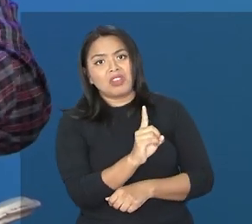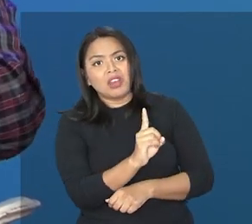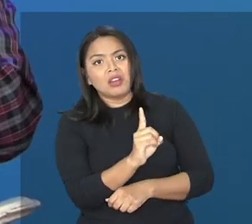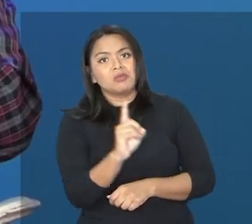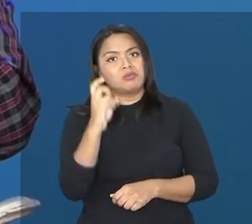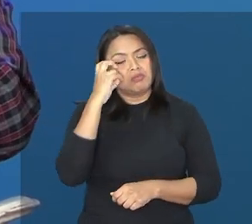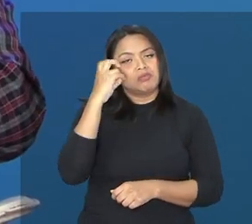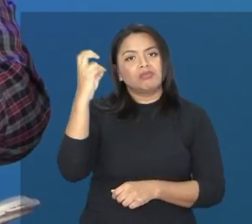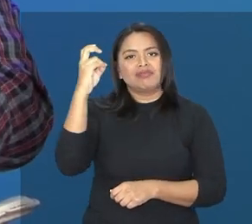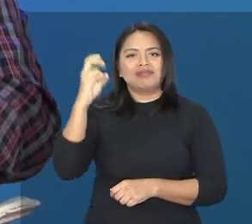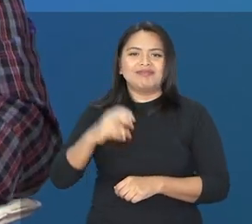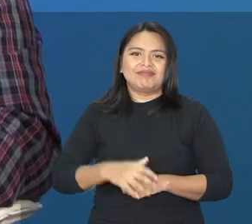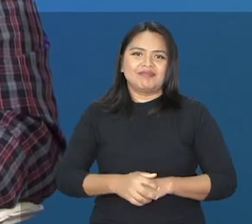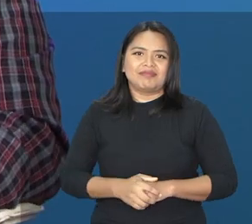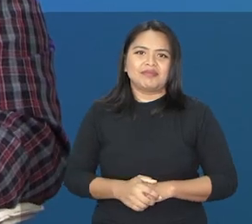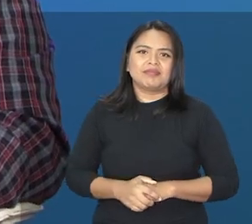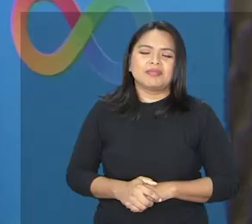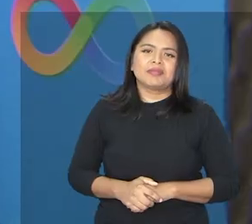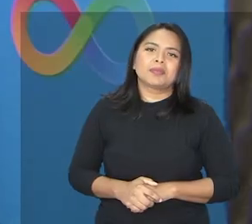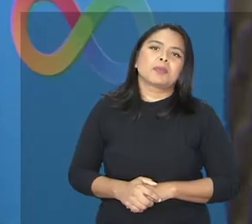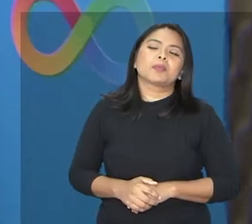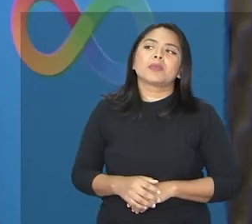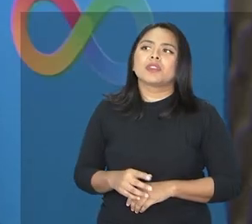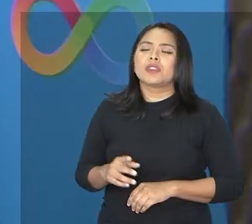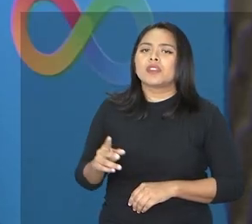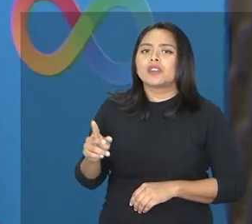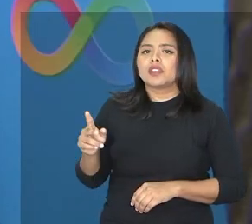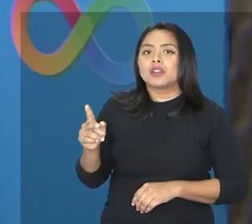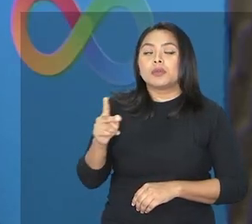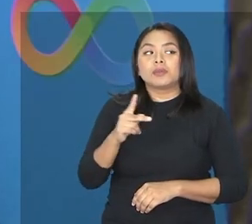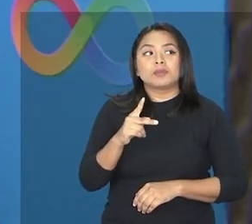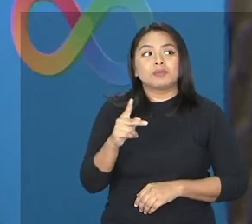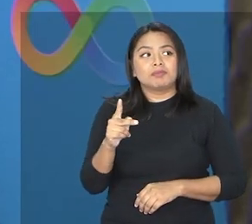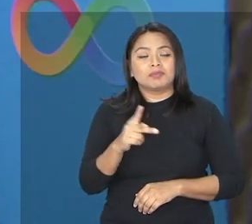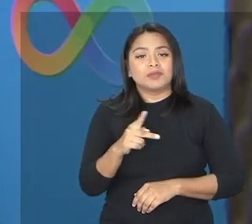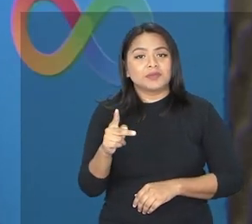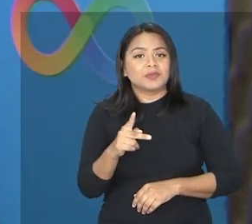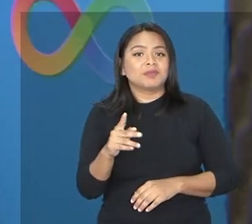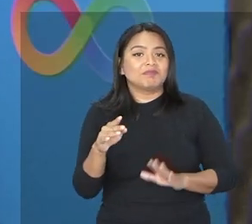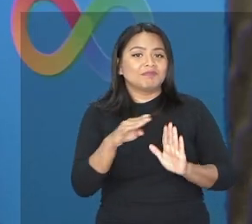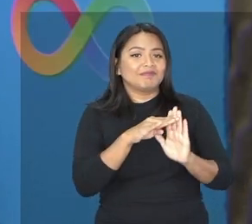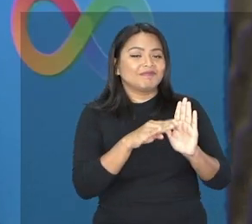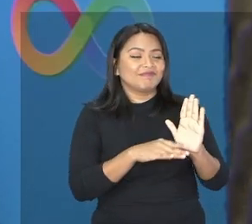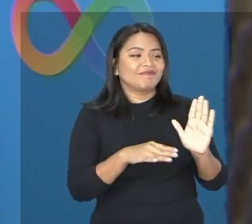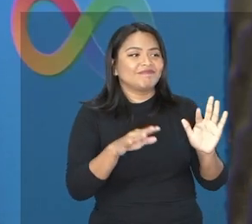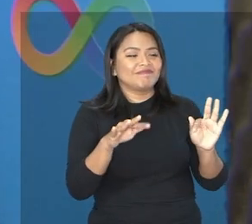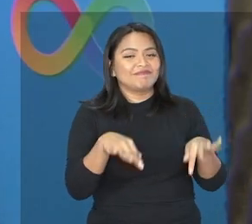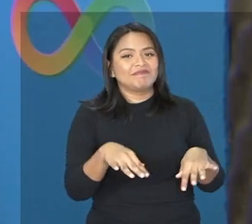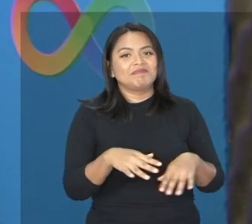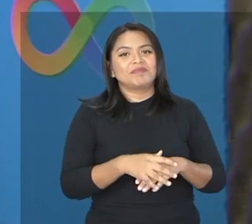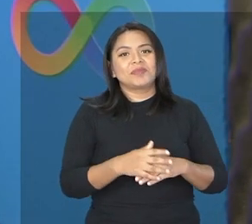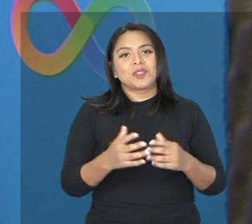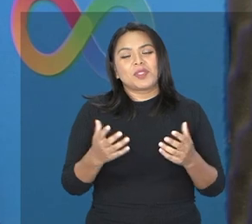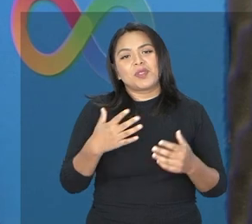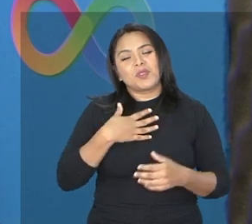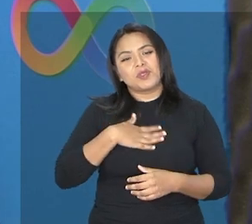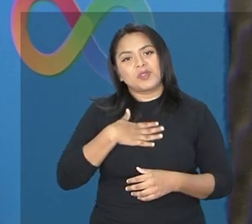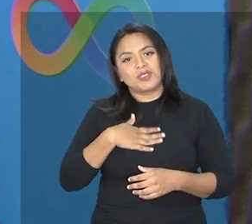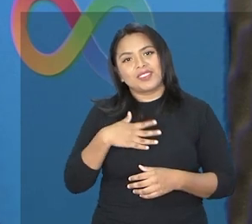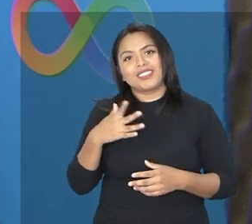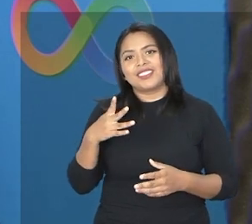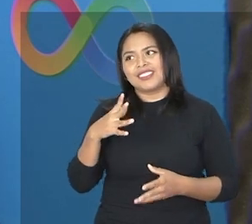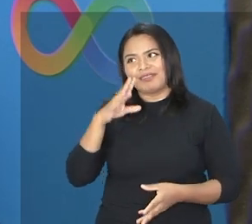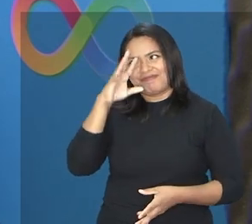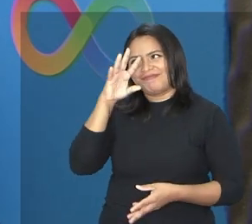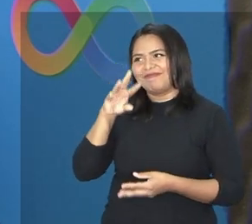expectativa das famílias que nos ouvem. Professor, o nosso programa está chegando ao final. Eu gostaria que o senhor